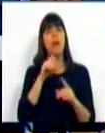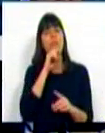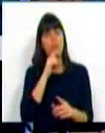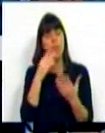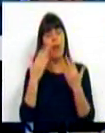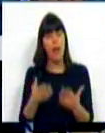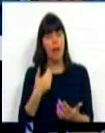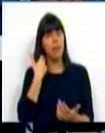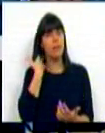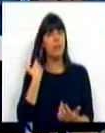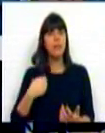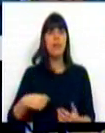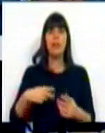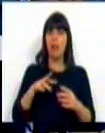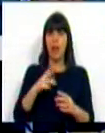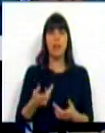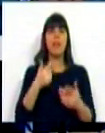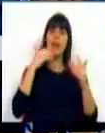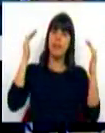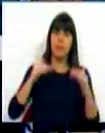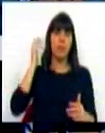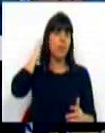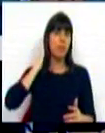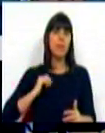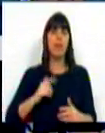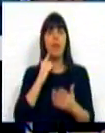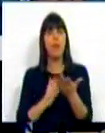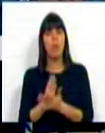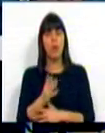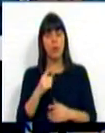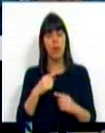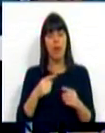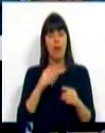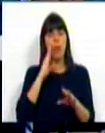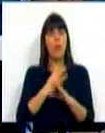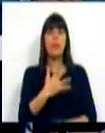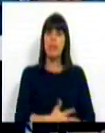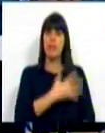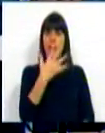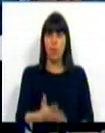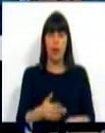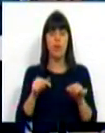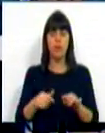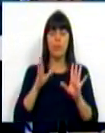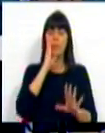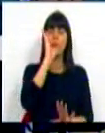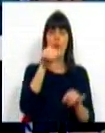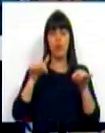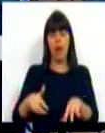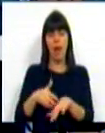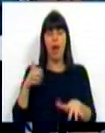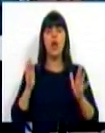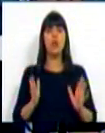possibilidade de alterar a diminuição contínua e sistemática dos últimos 5 anos. Como já aqui foi dito nesta